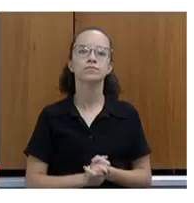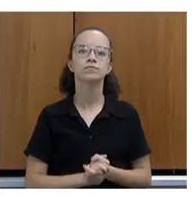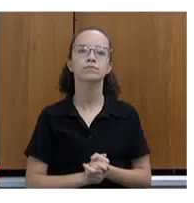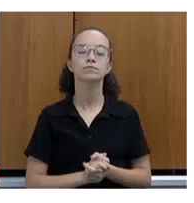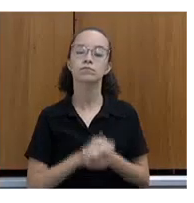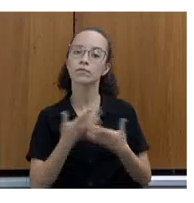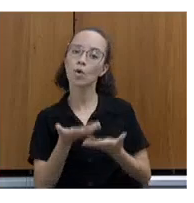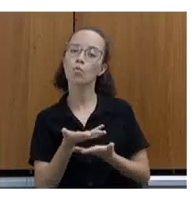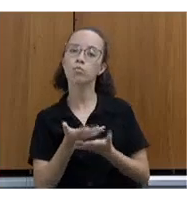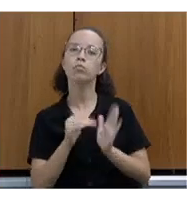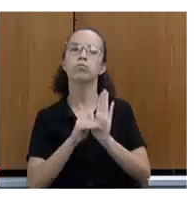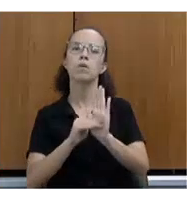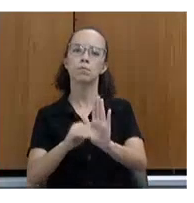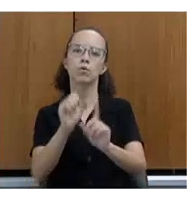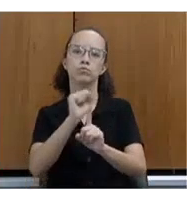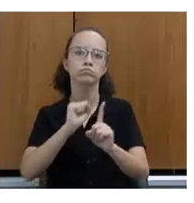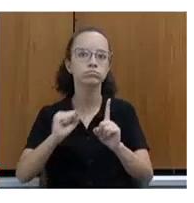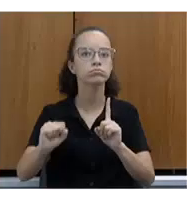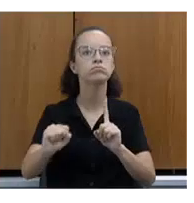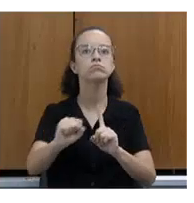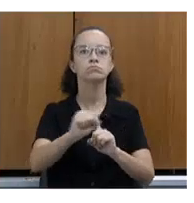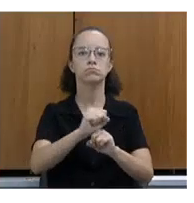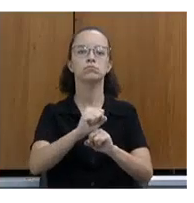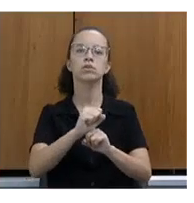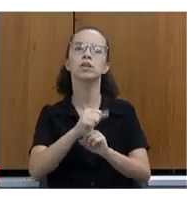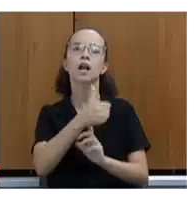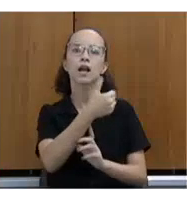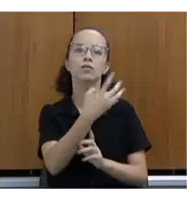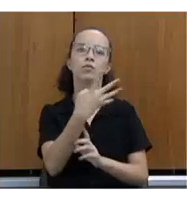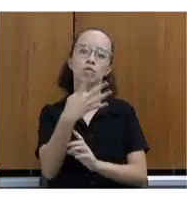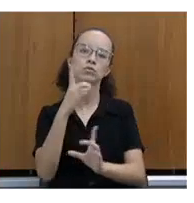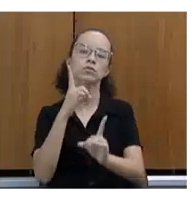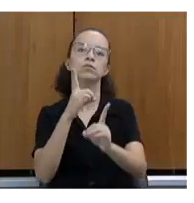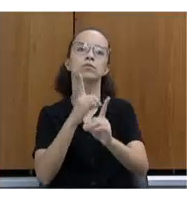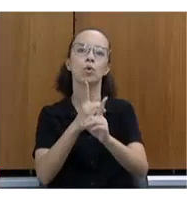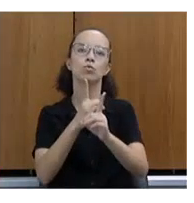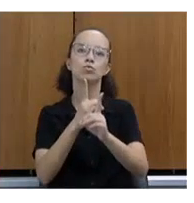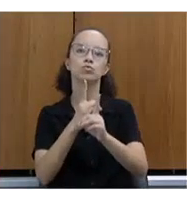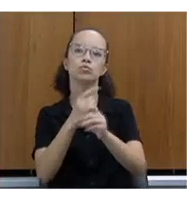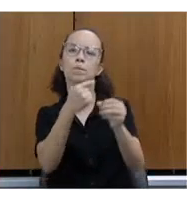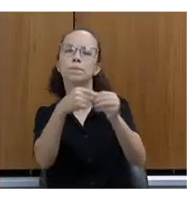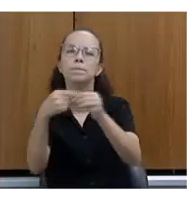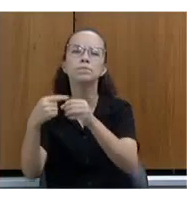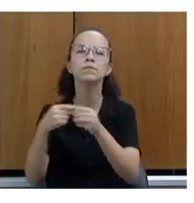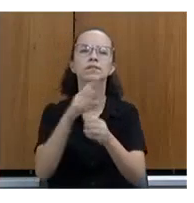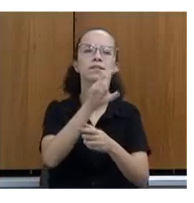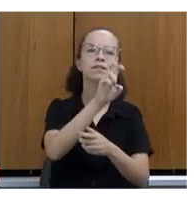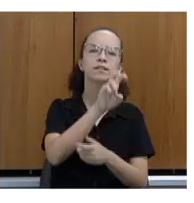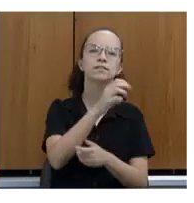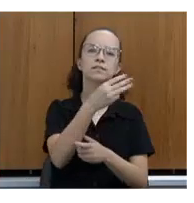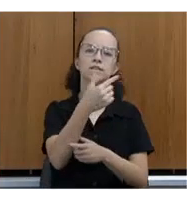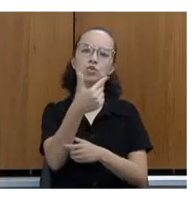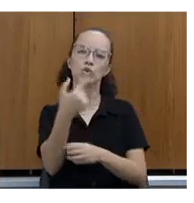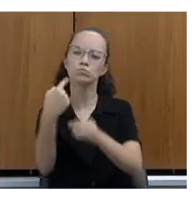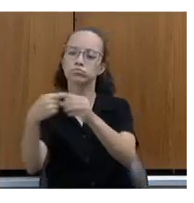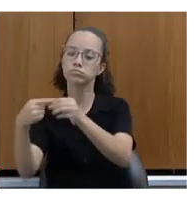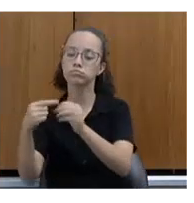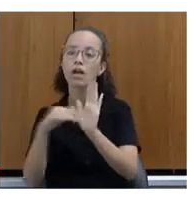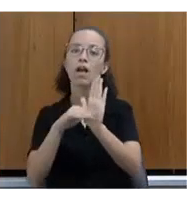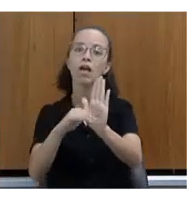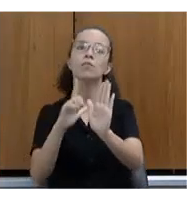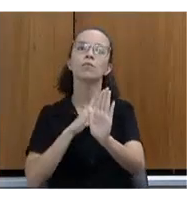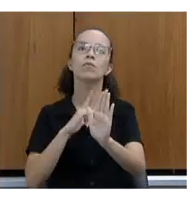Um apoio técnico da assistência social. Nós tivemos 14 encontros com os municípios, 522 municípios beneficiados,